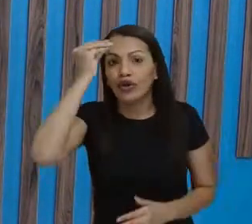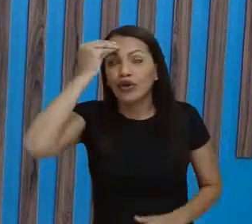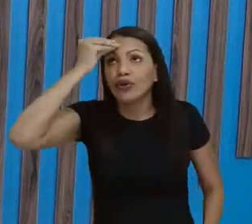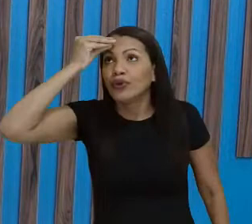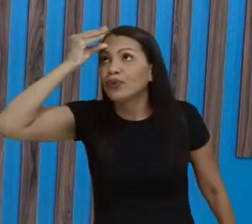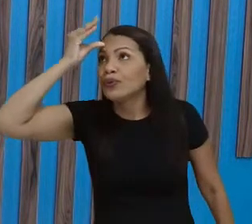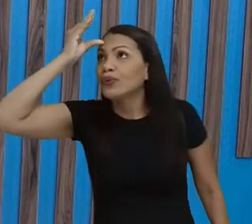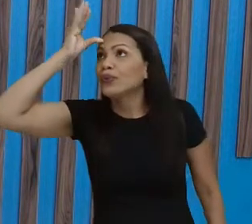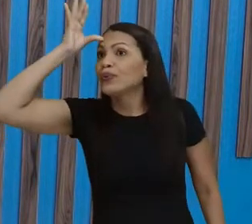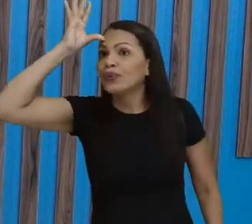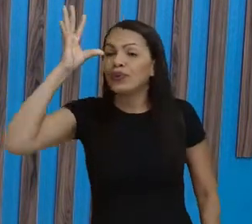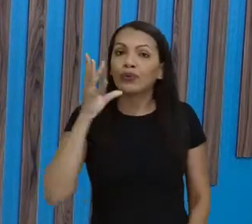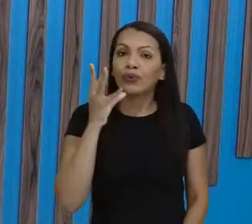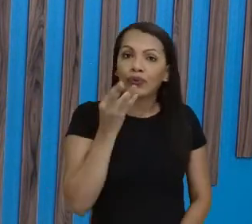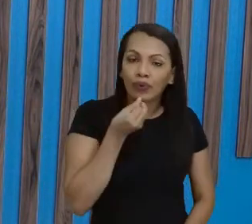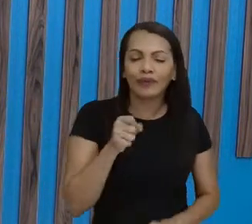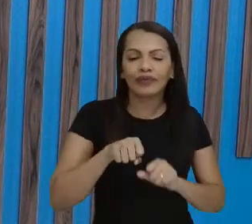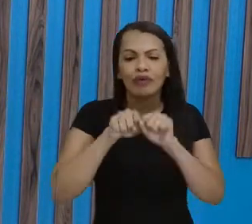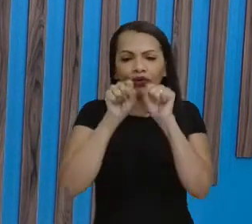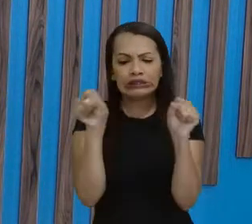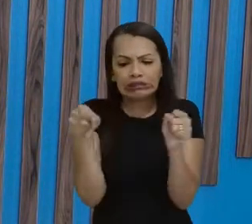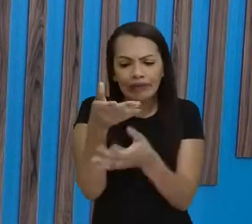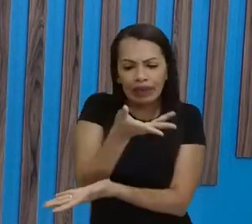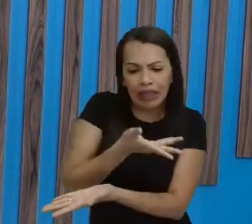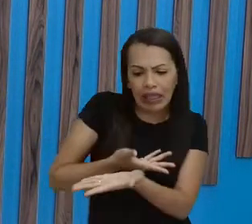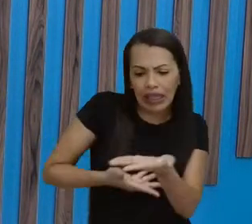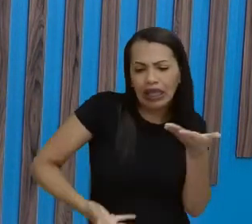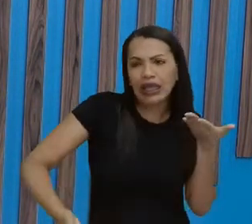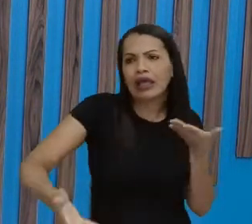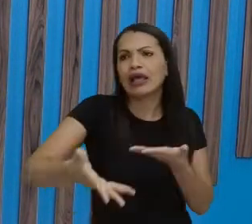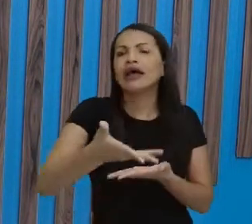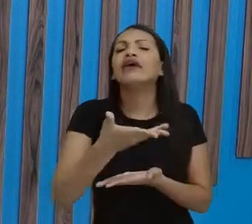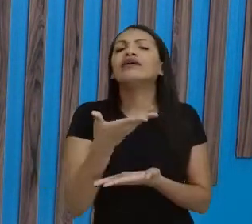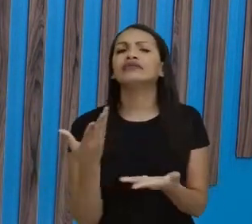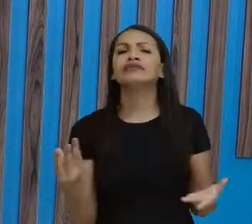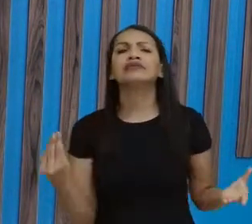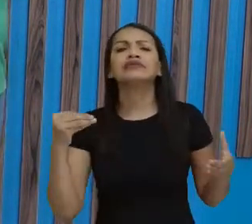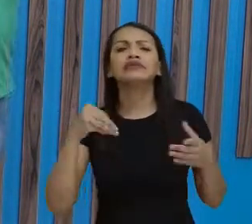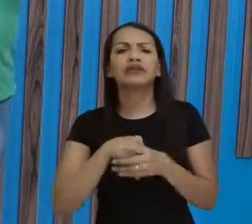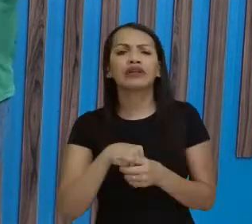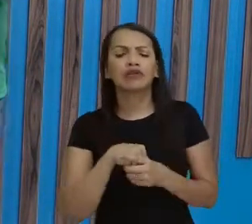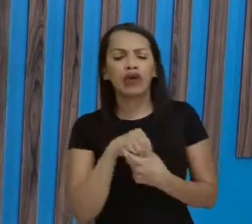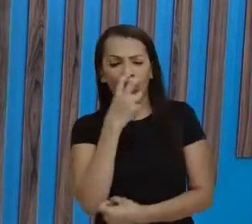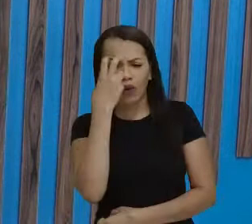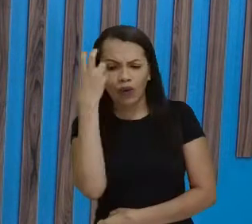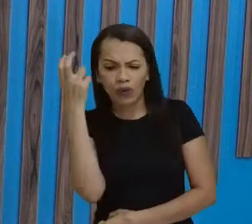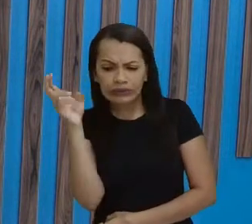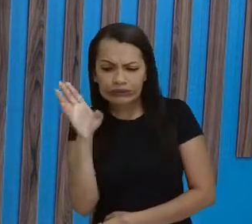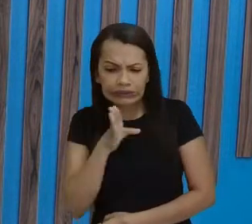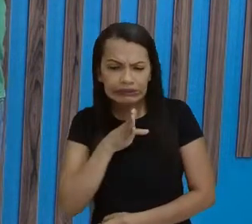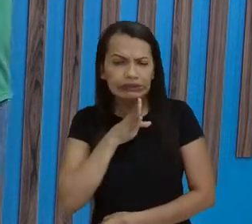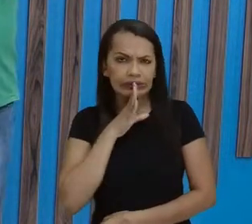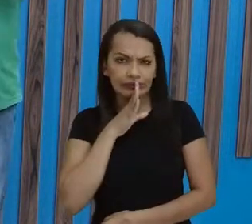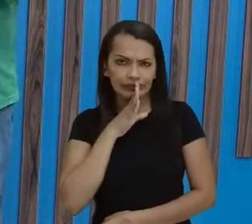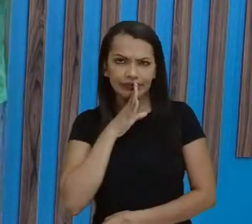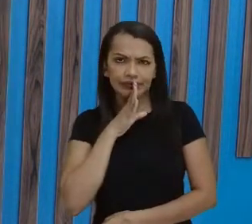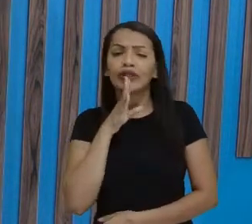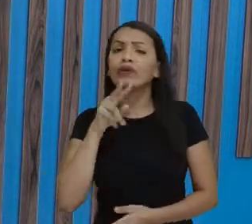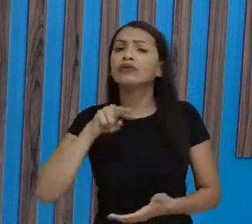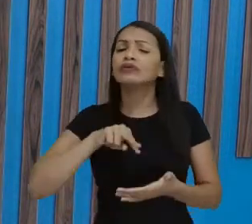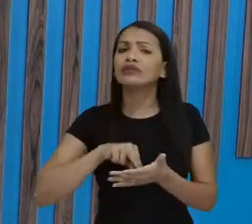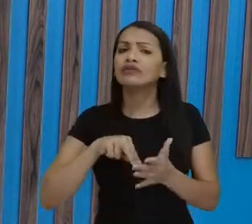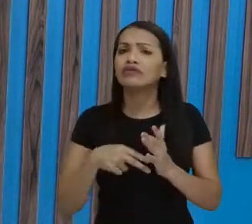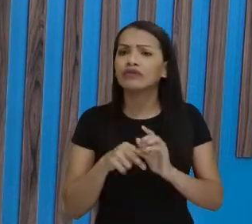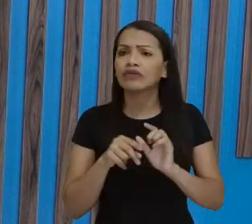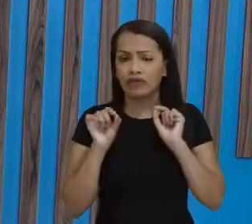o sistema de relações sociais dominantes cria uma cultura do silêncio, ou seja, nesse sentido,